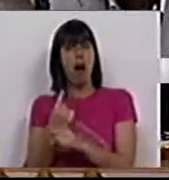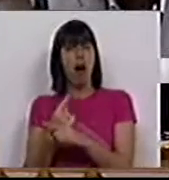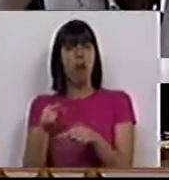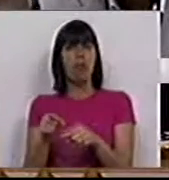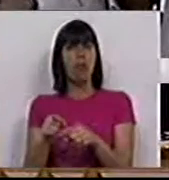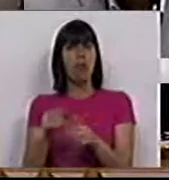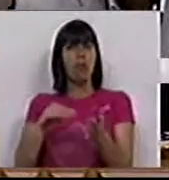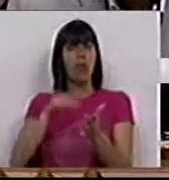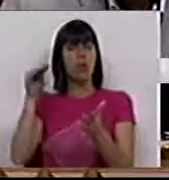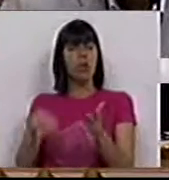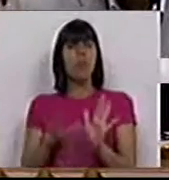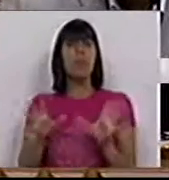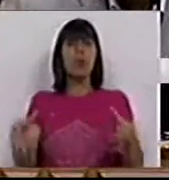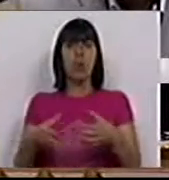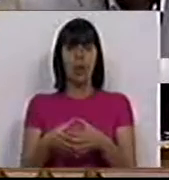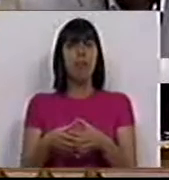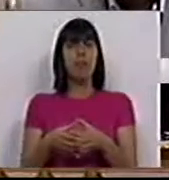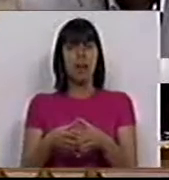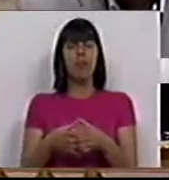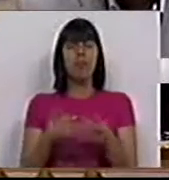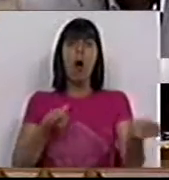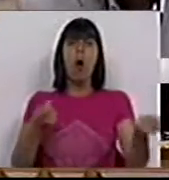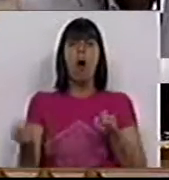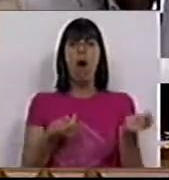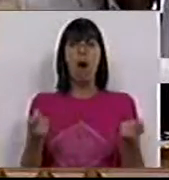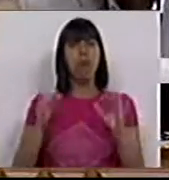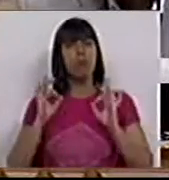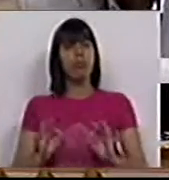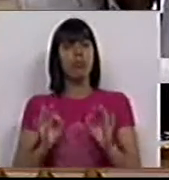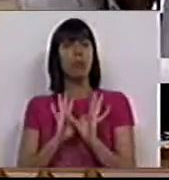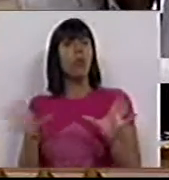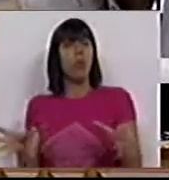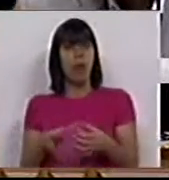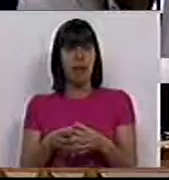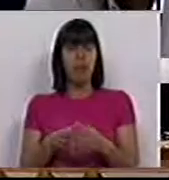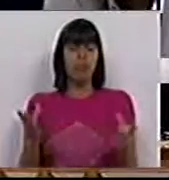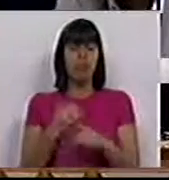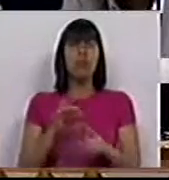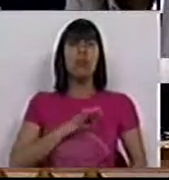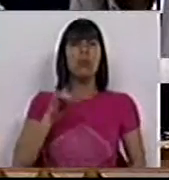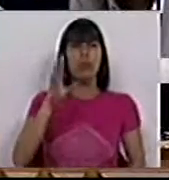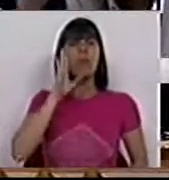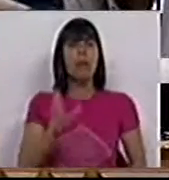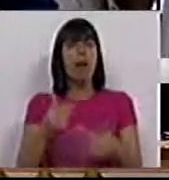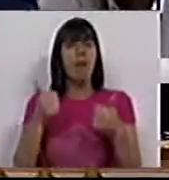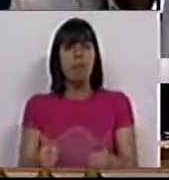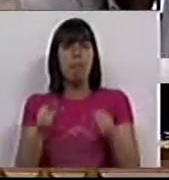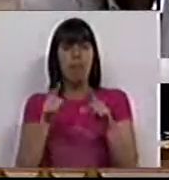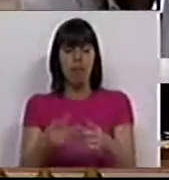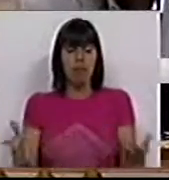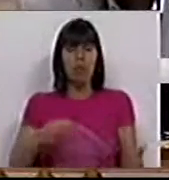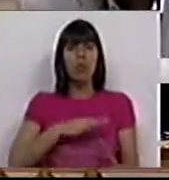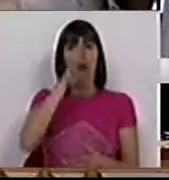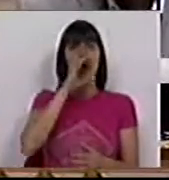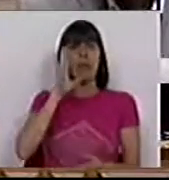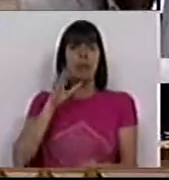contratação coletiva e dessa organização coletiva. Porque o Sr. sabe bem, como o